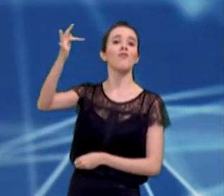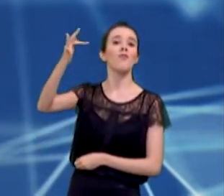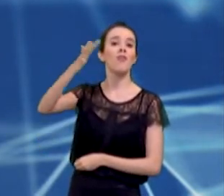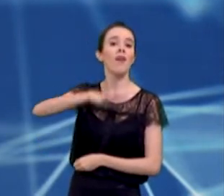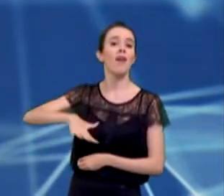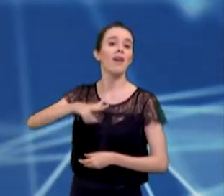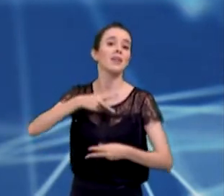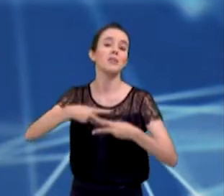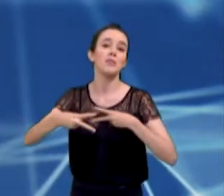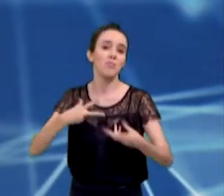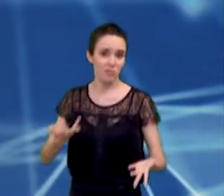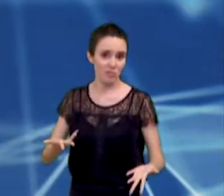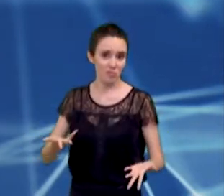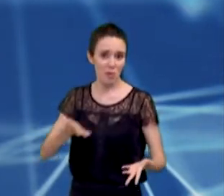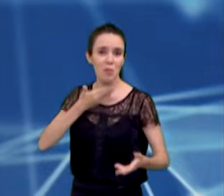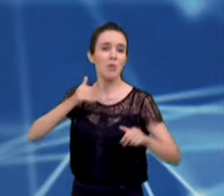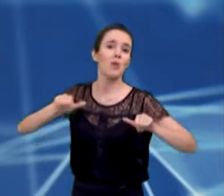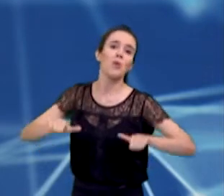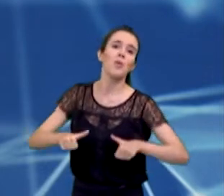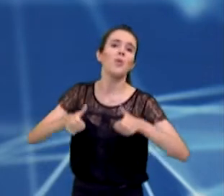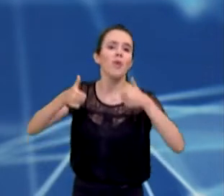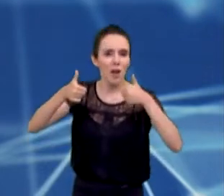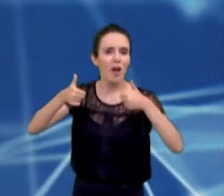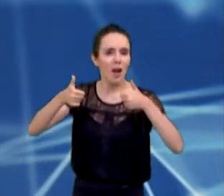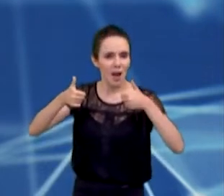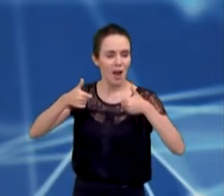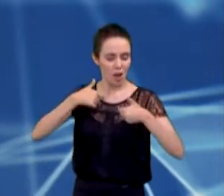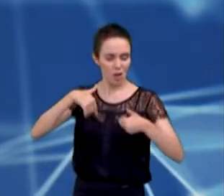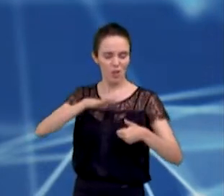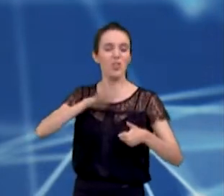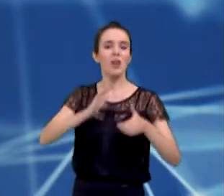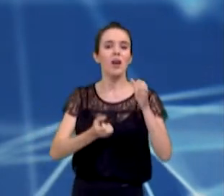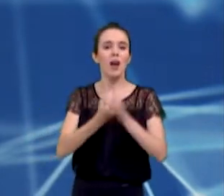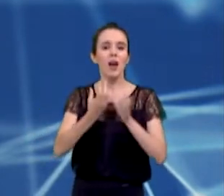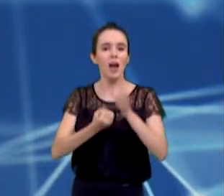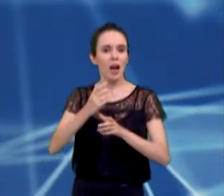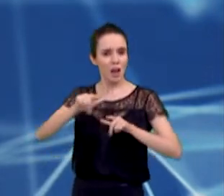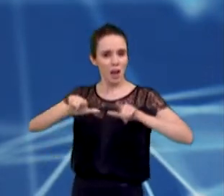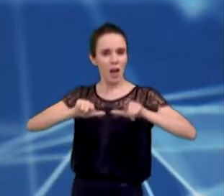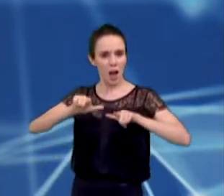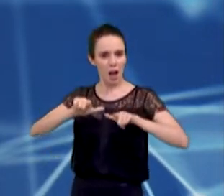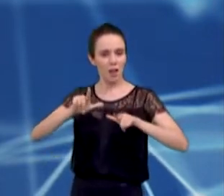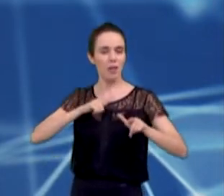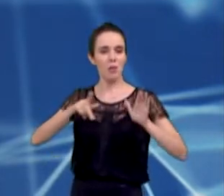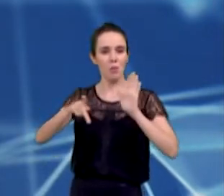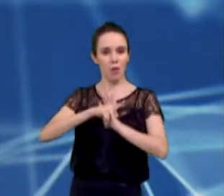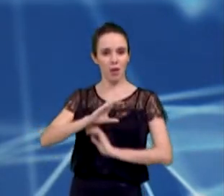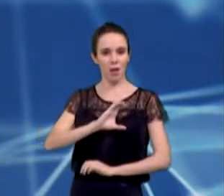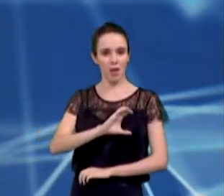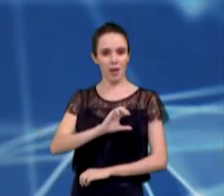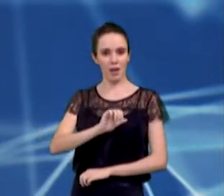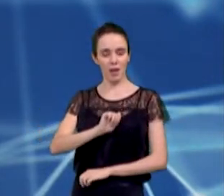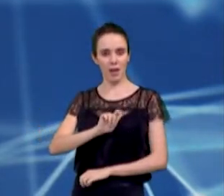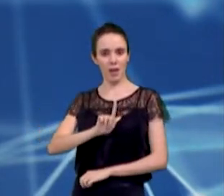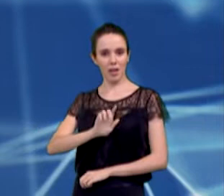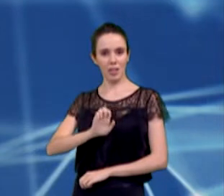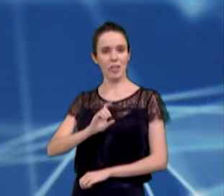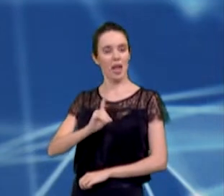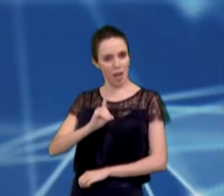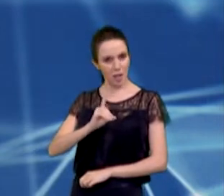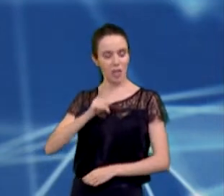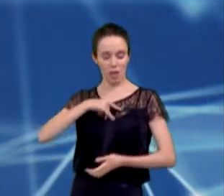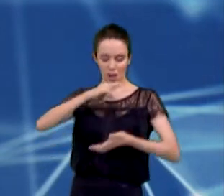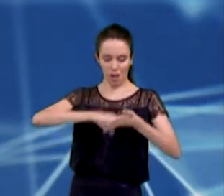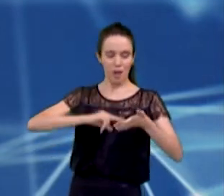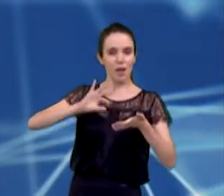melhorias. Agora, candidato, hoje saiu o Caged, nós geramos 876 novos empregos no último mês, já nos